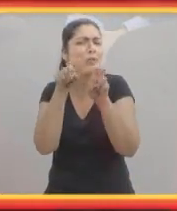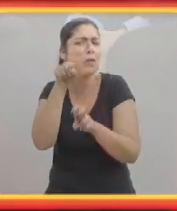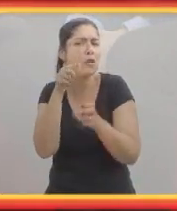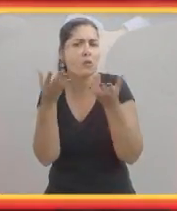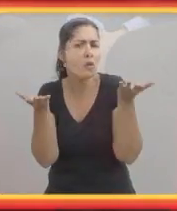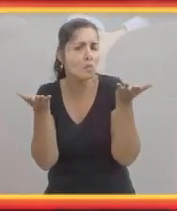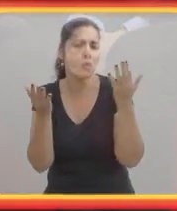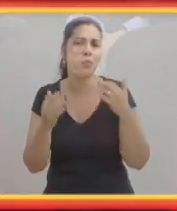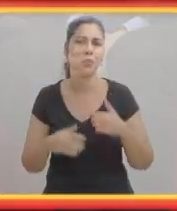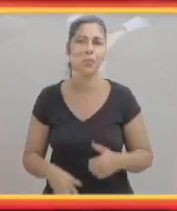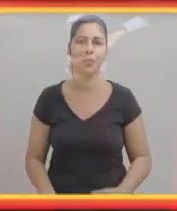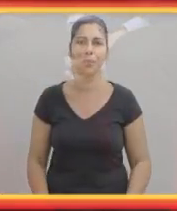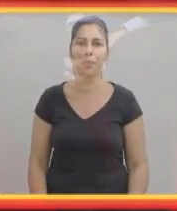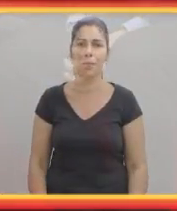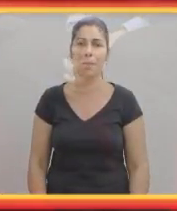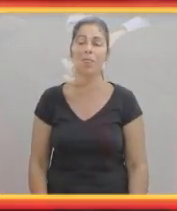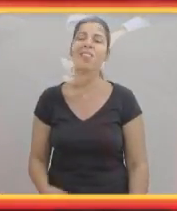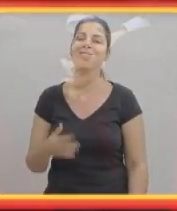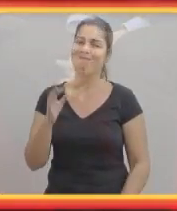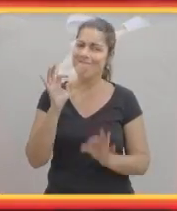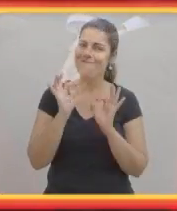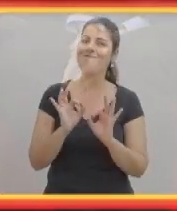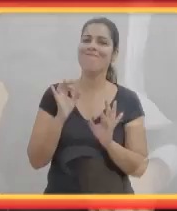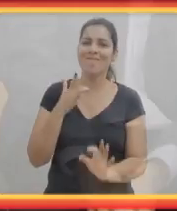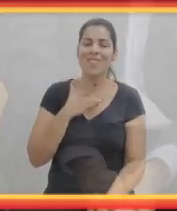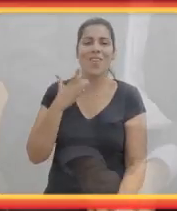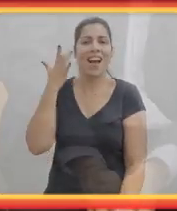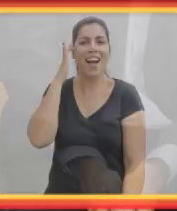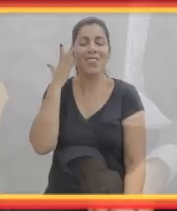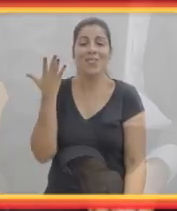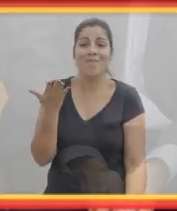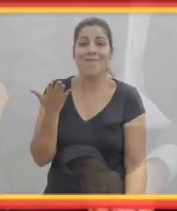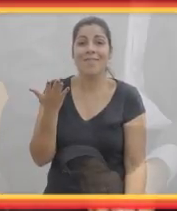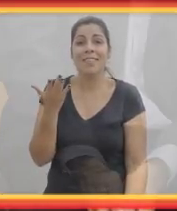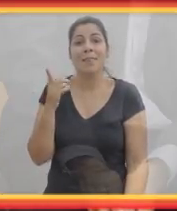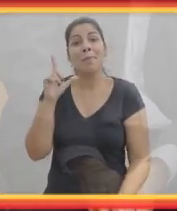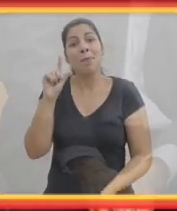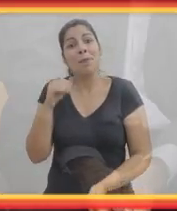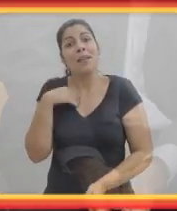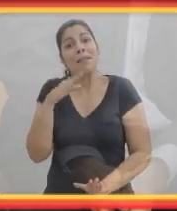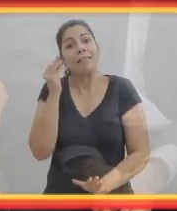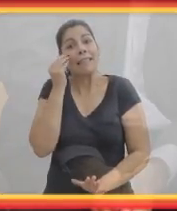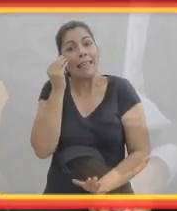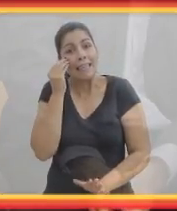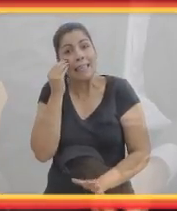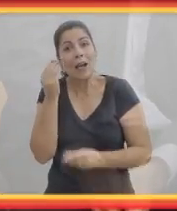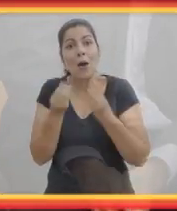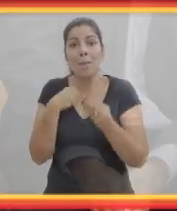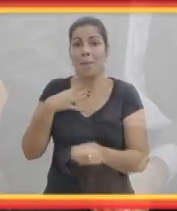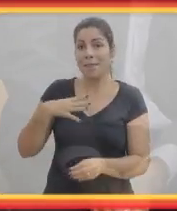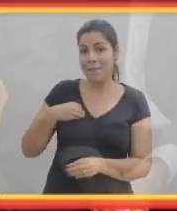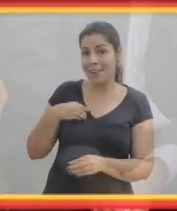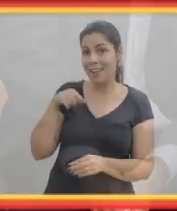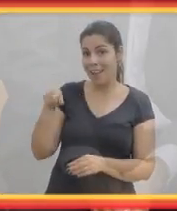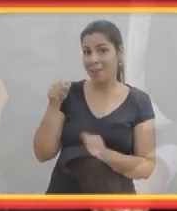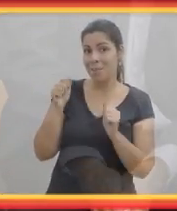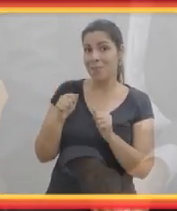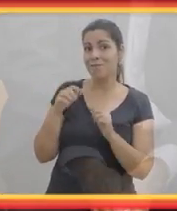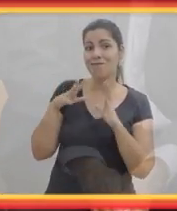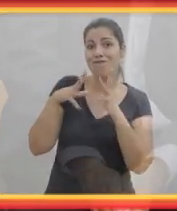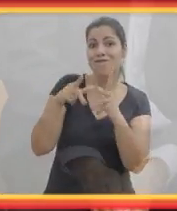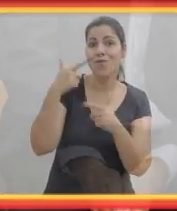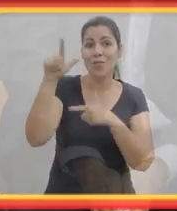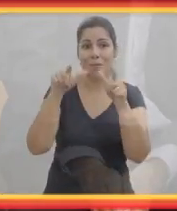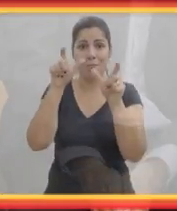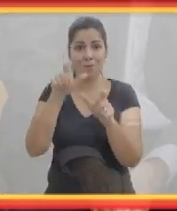pelo menos eu tento passar isso para a minha filha. Ela pode fazer tudo o que as outras pessoas podem fazer, não